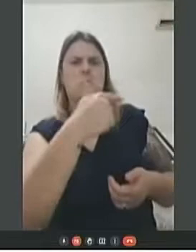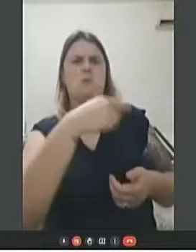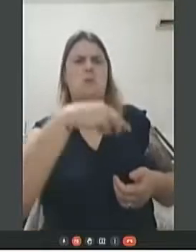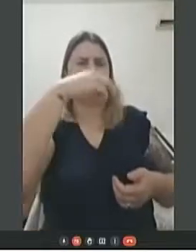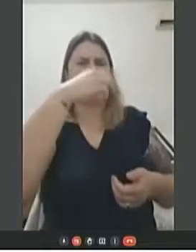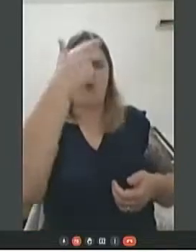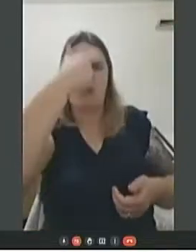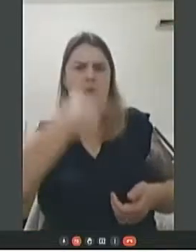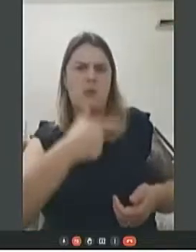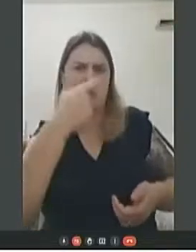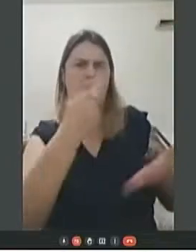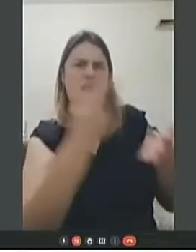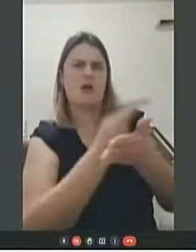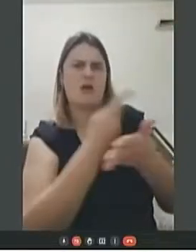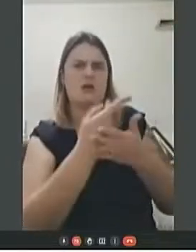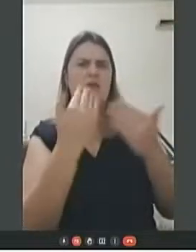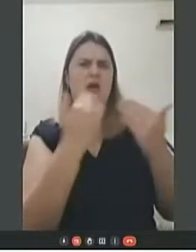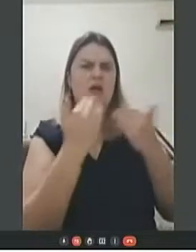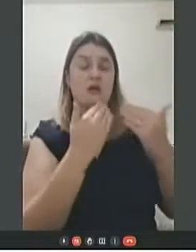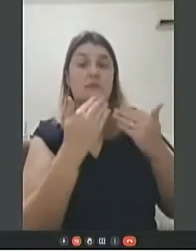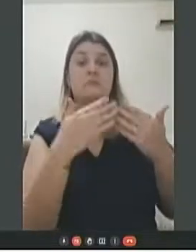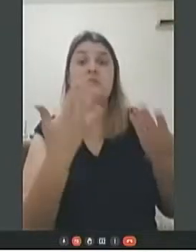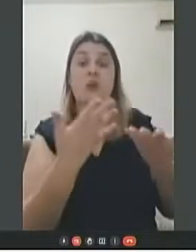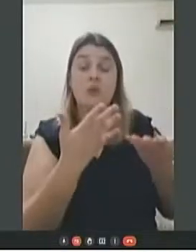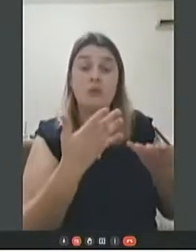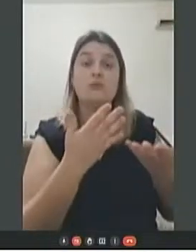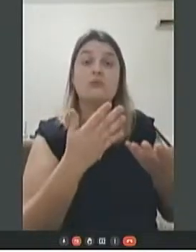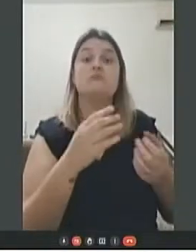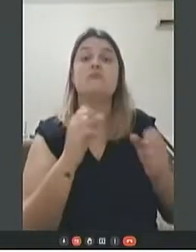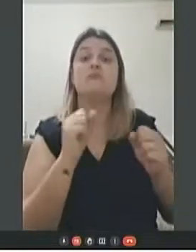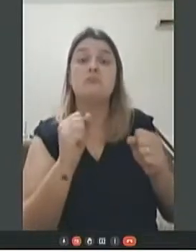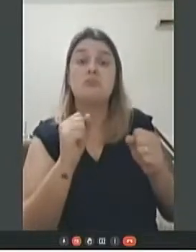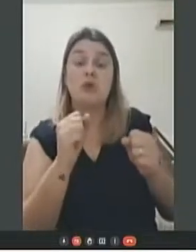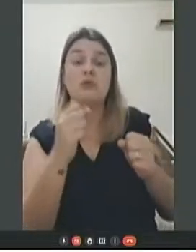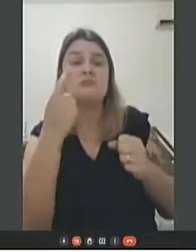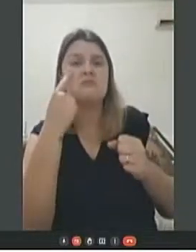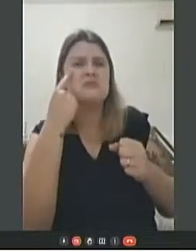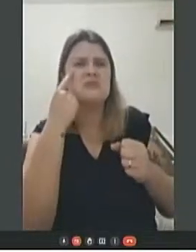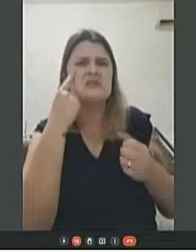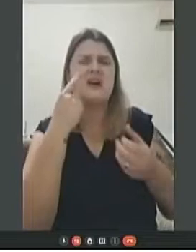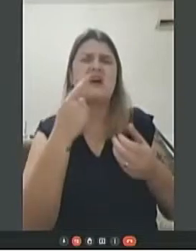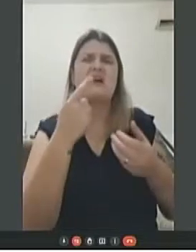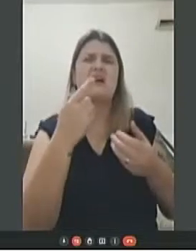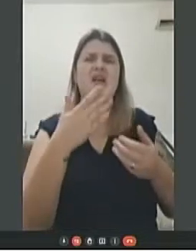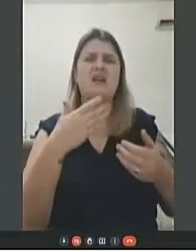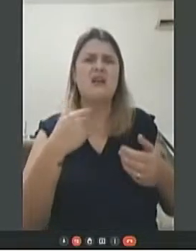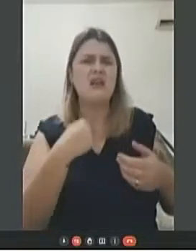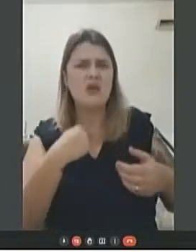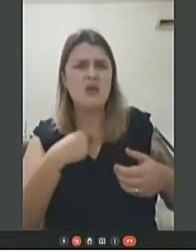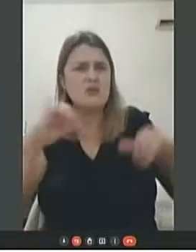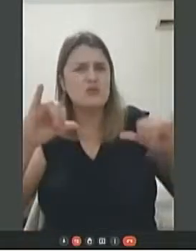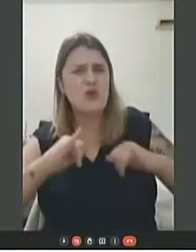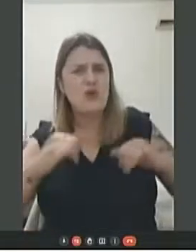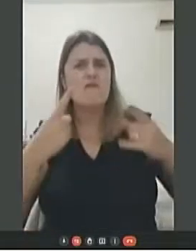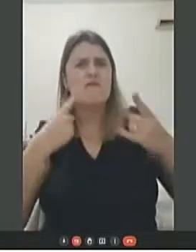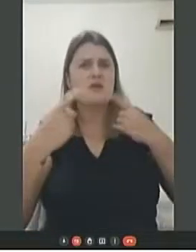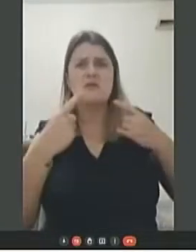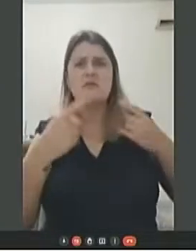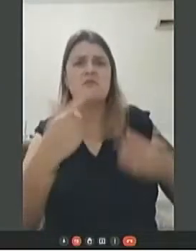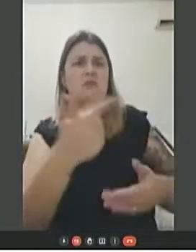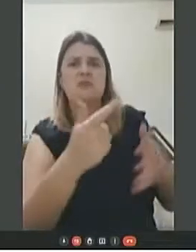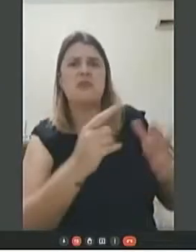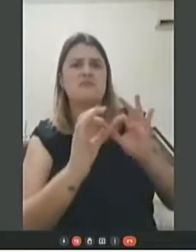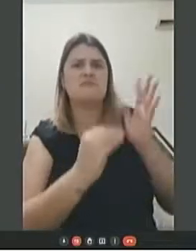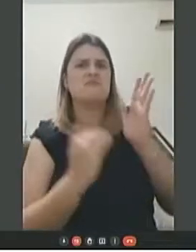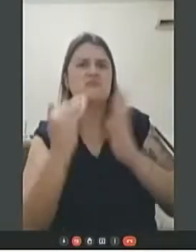Para, no final, correr o risco de ter a sua busca por reparação frustrada. Porque eu não sei se